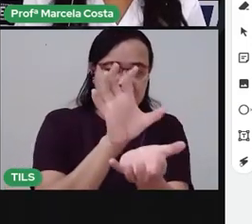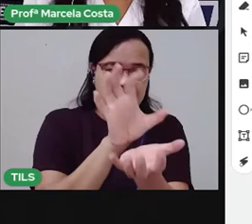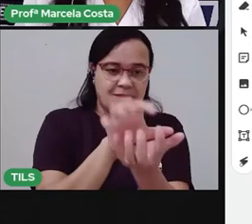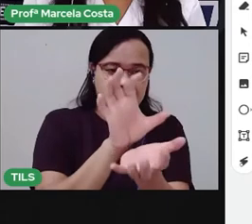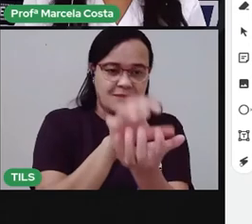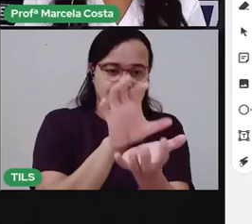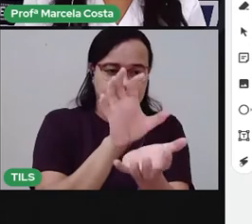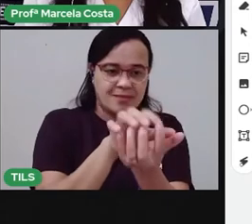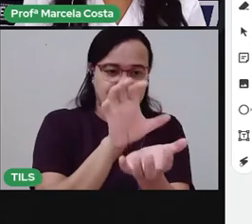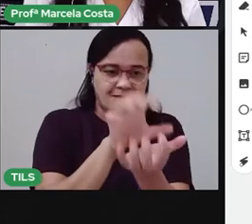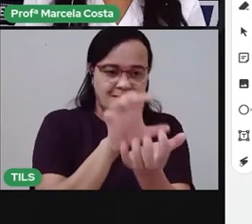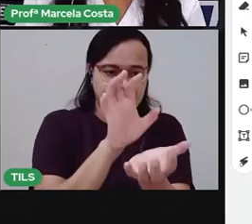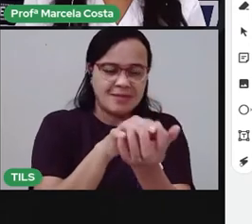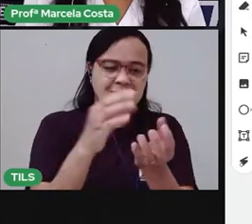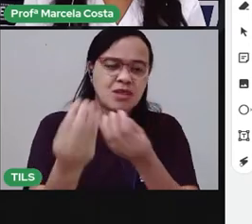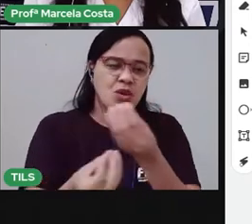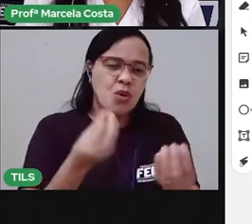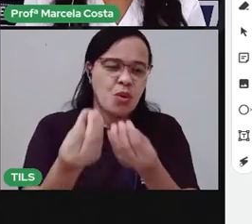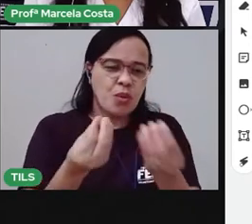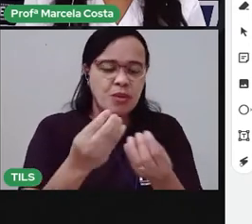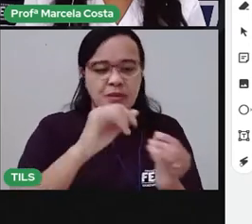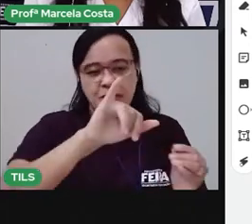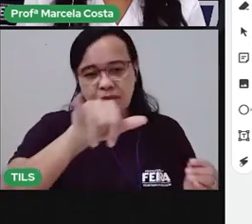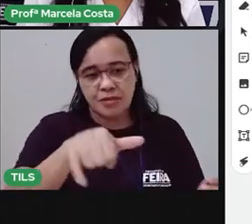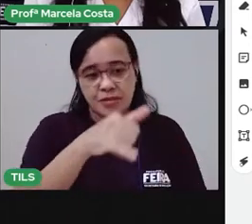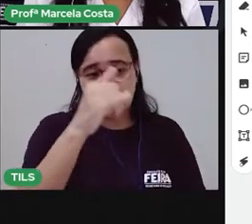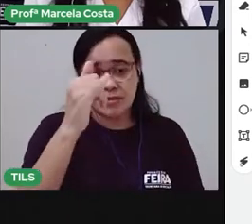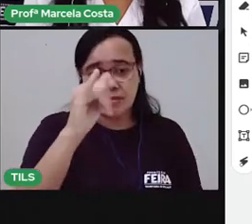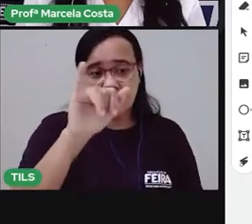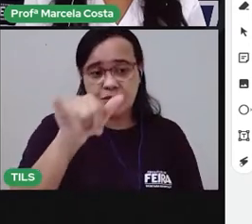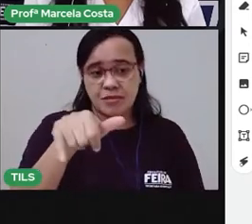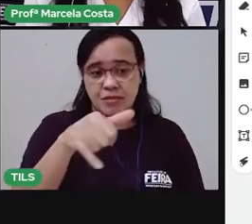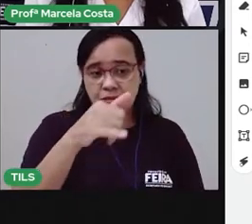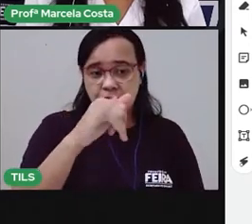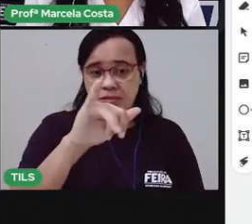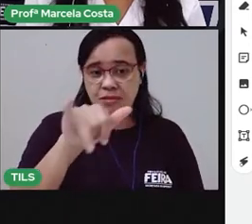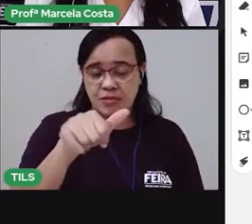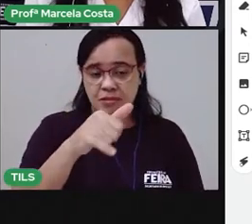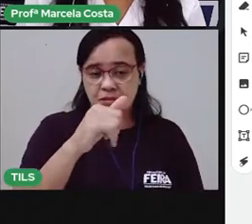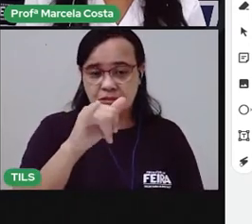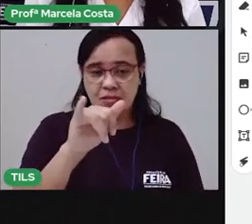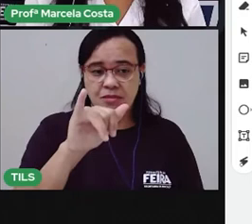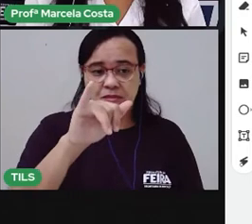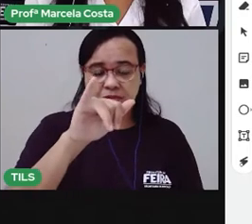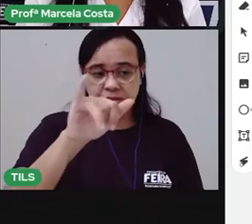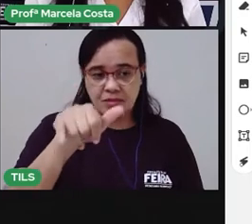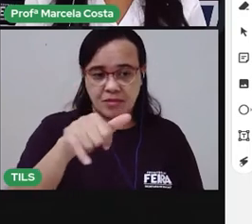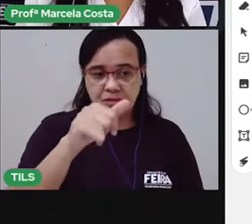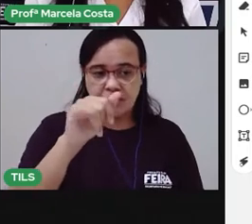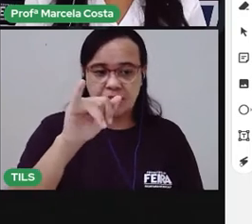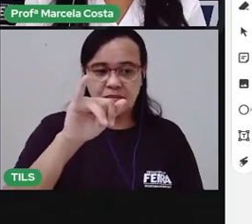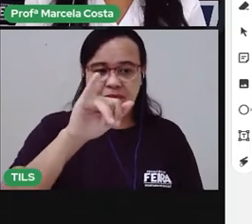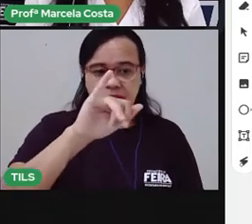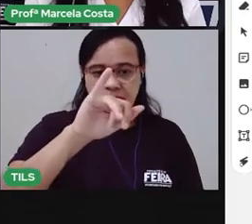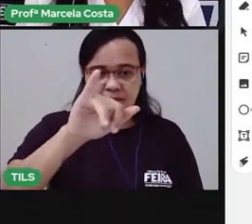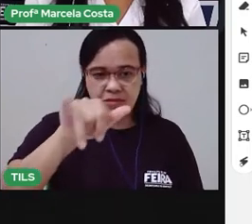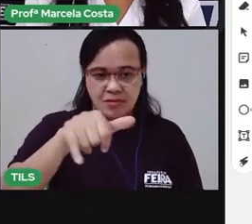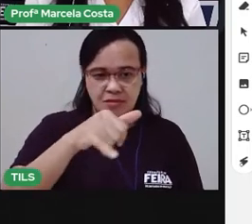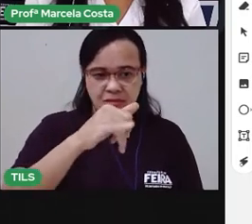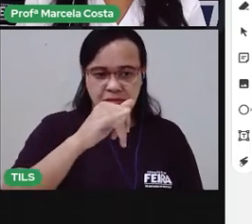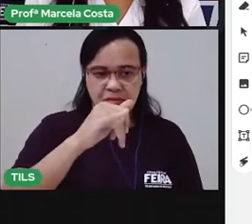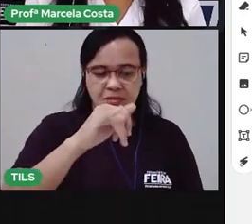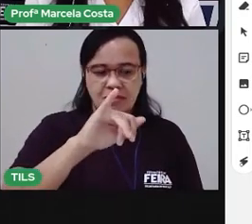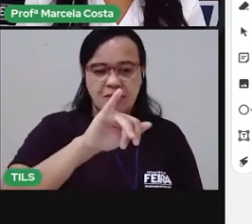O J. Eu vou fazer um traço aqui em cima reto. Depois eu chego aqui no meio. Puxo um traço para